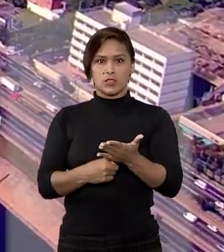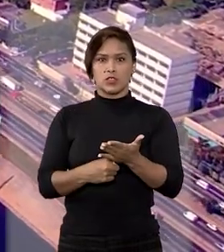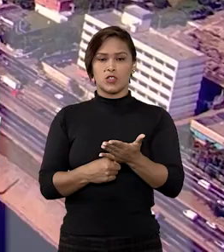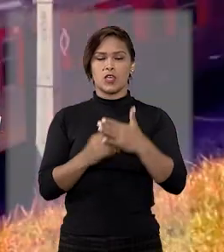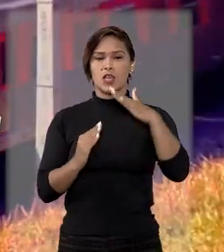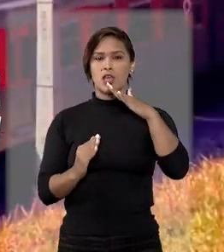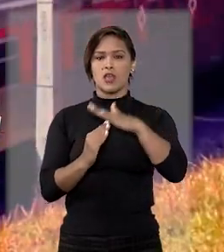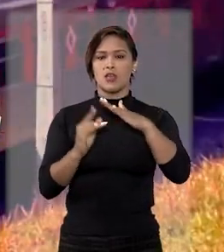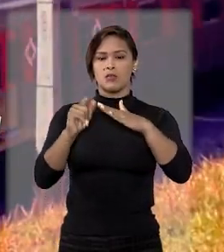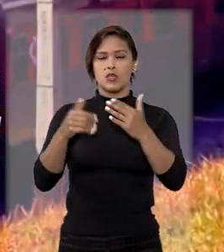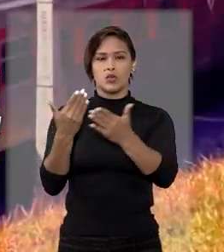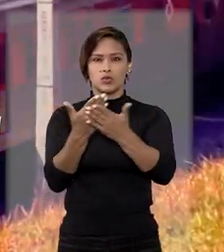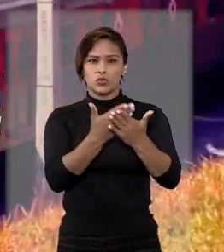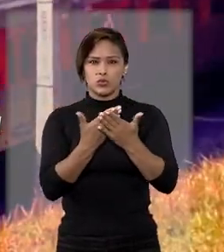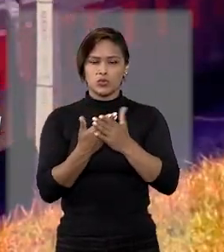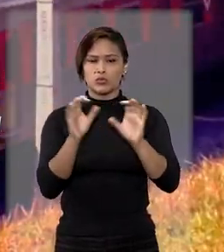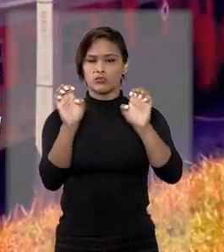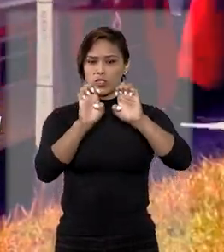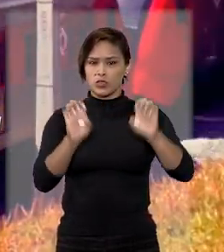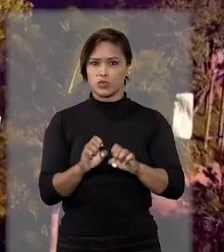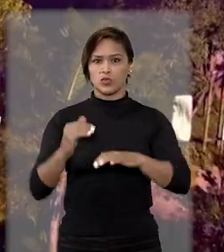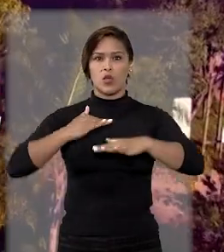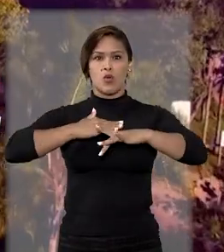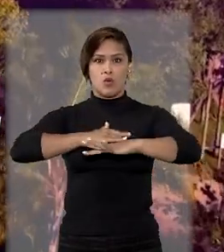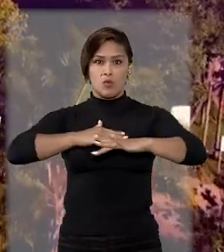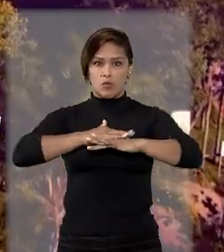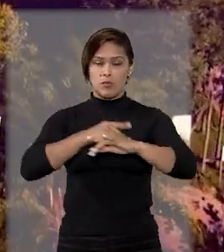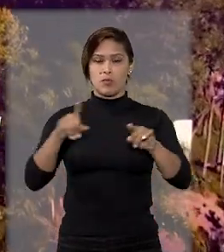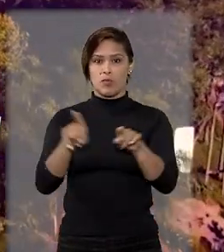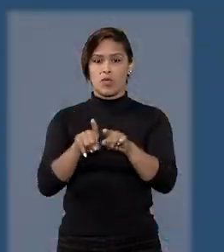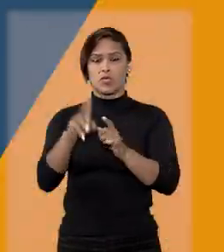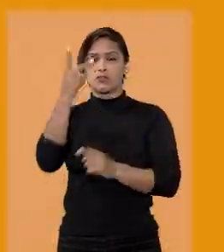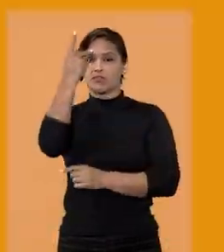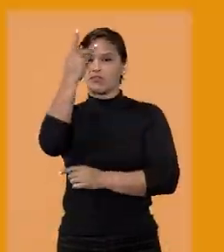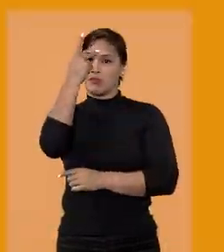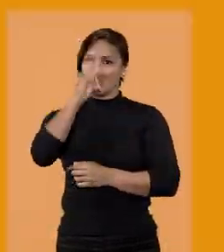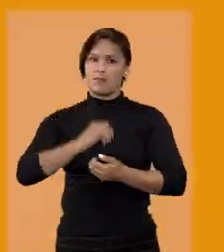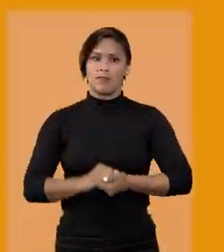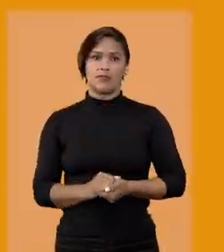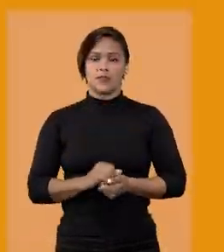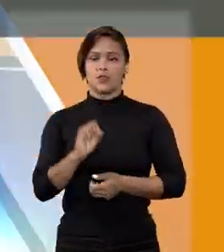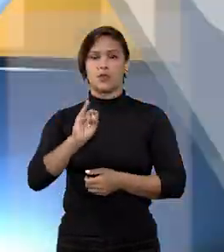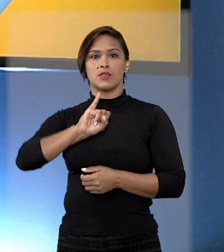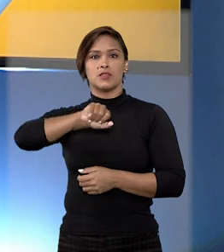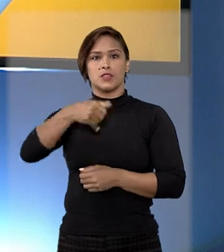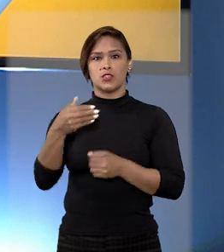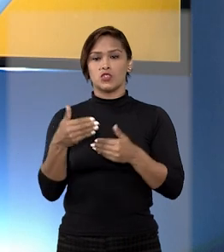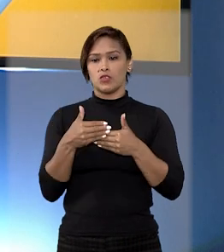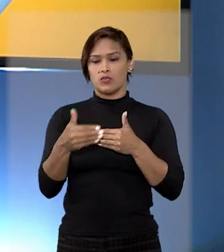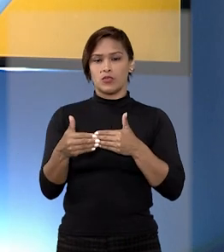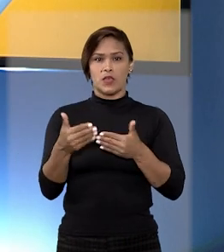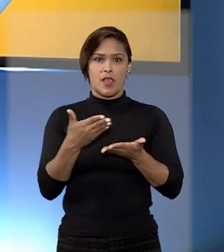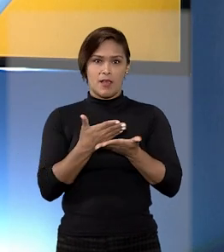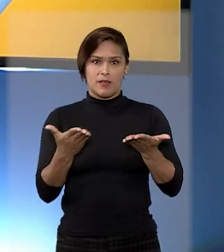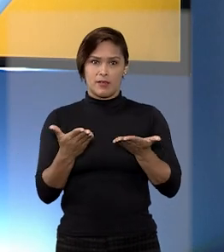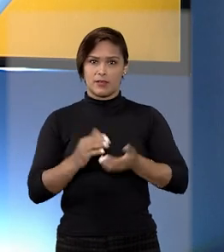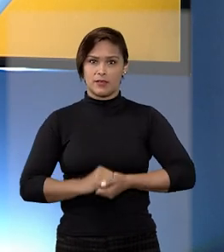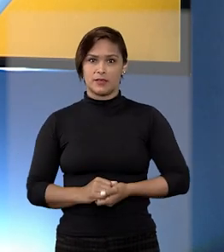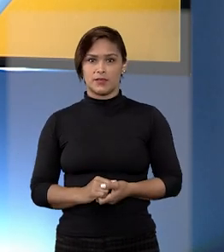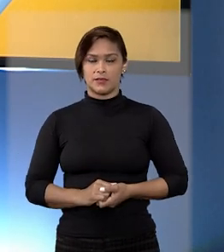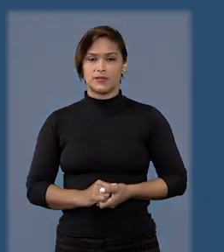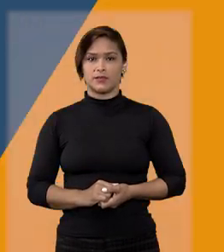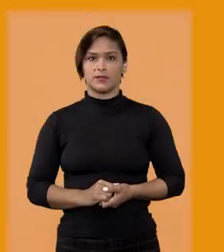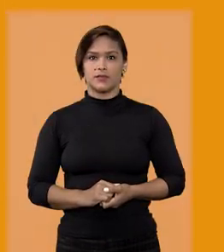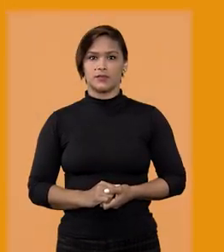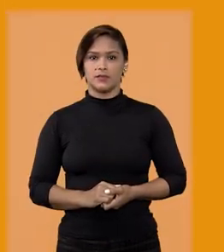decisões que impediam o estudo de reestruturação urbana em regiões de São Paulo. O STJ Notícias começa